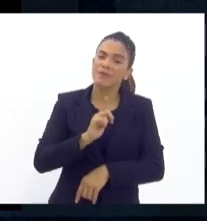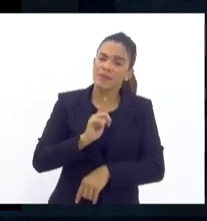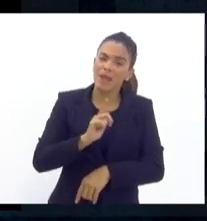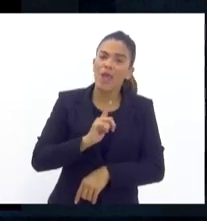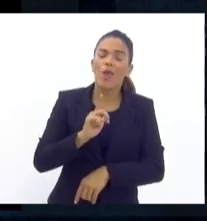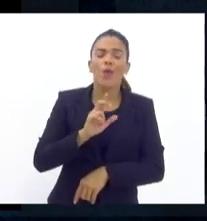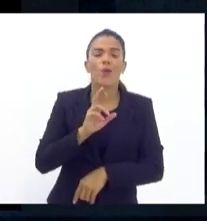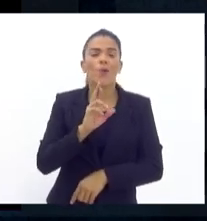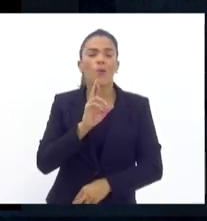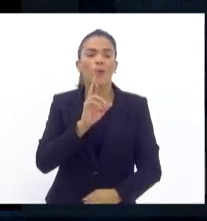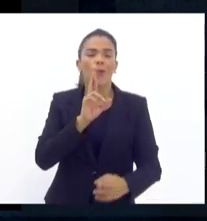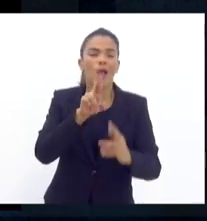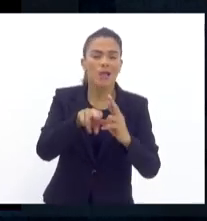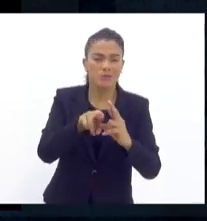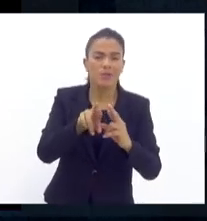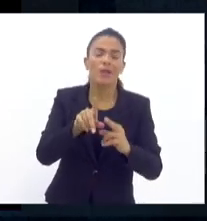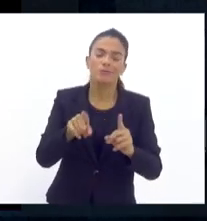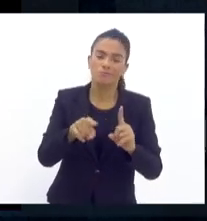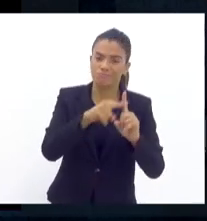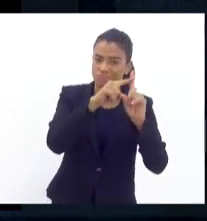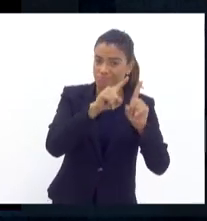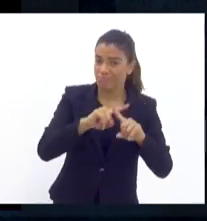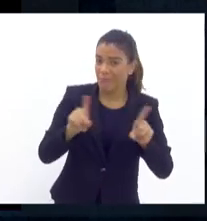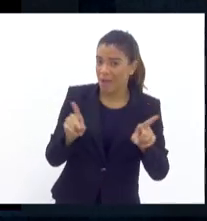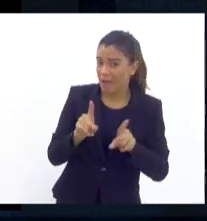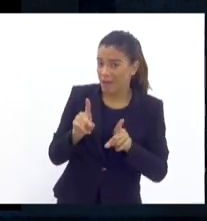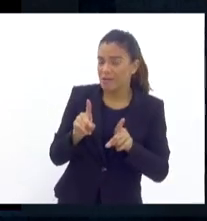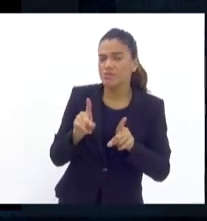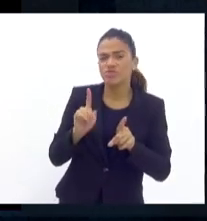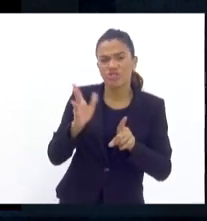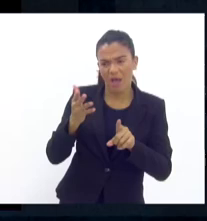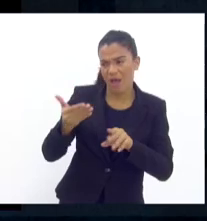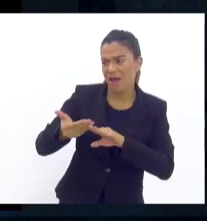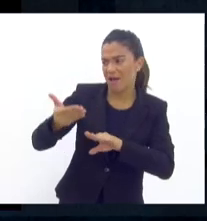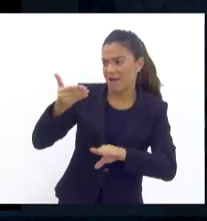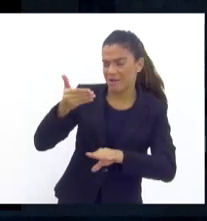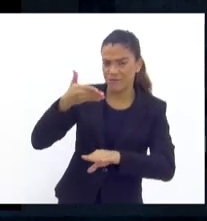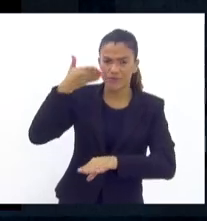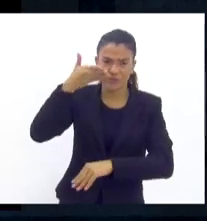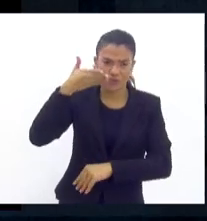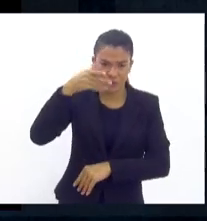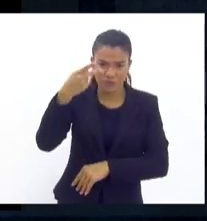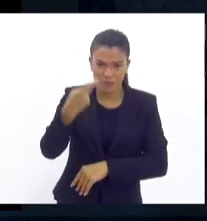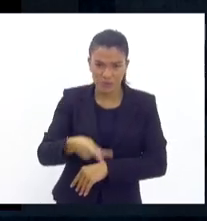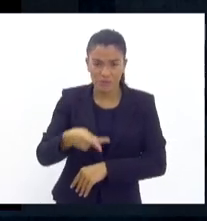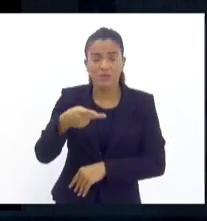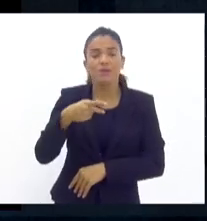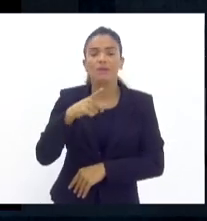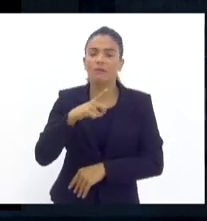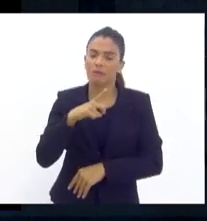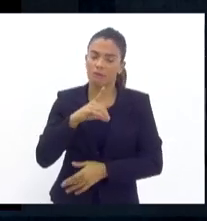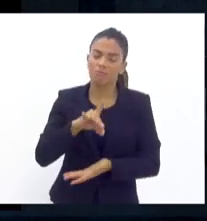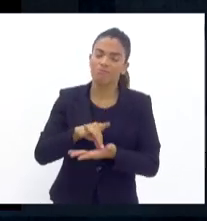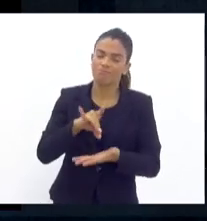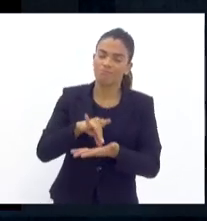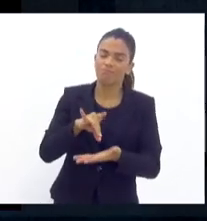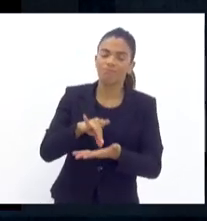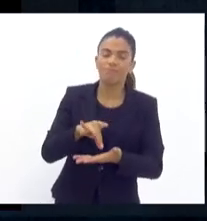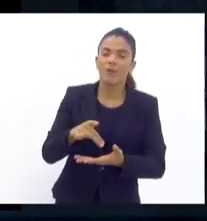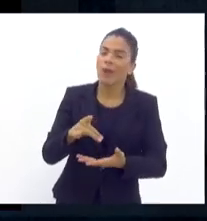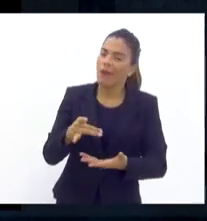positivo, mas dentro daquilo que já foi falado aqui, realmente é uma coisa que traz um